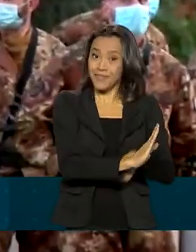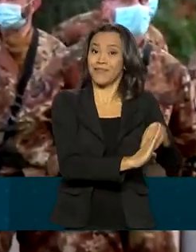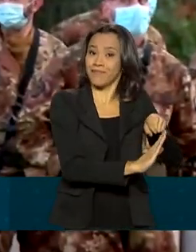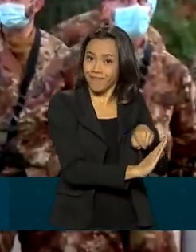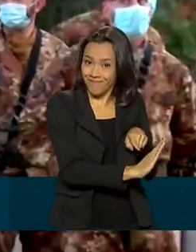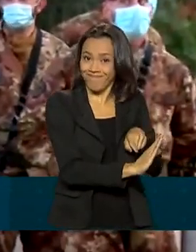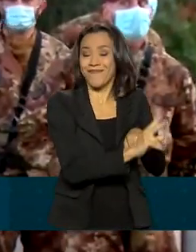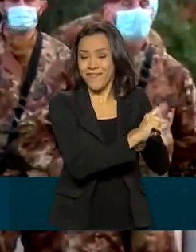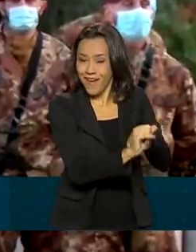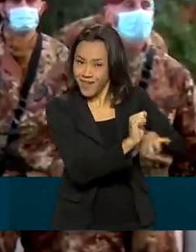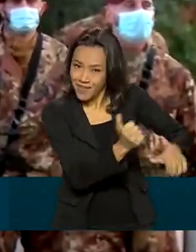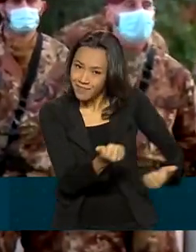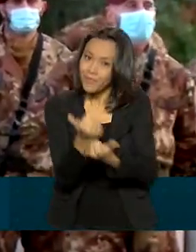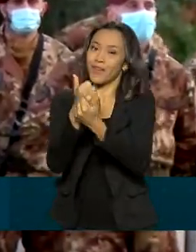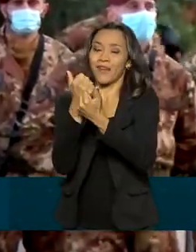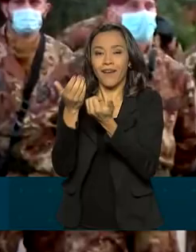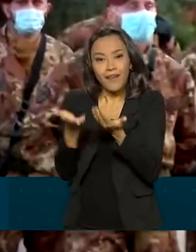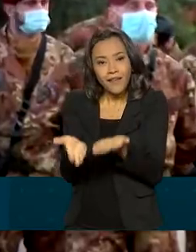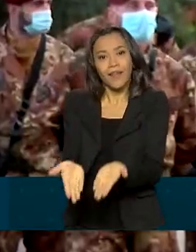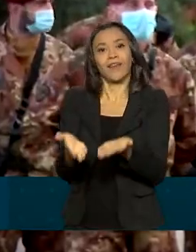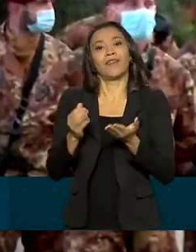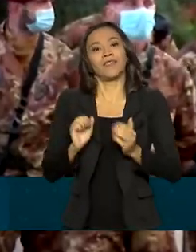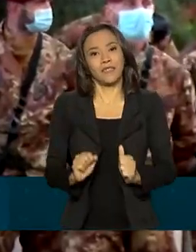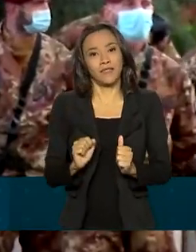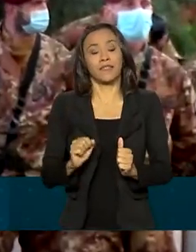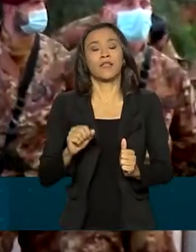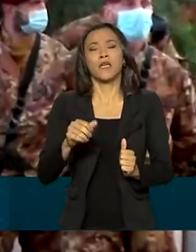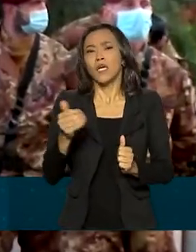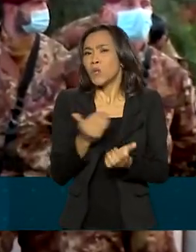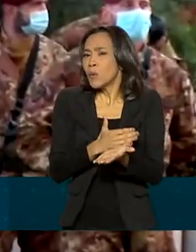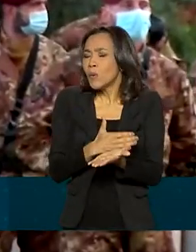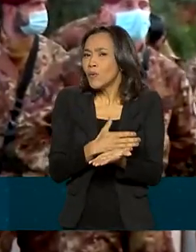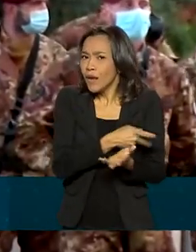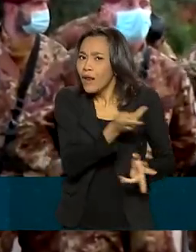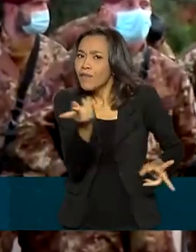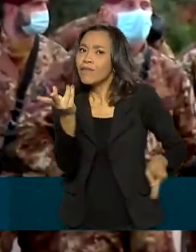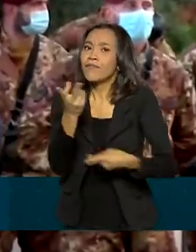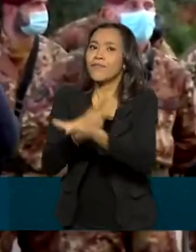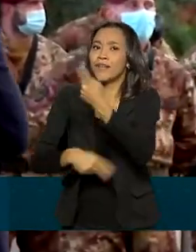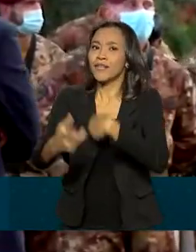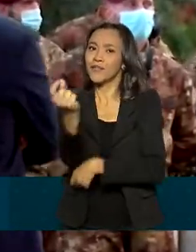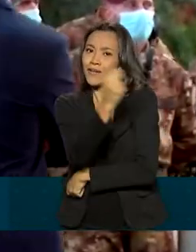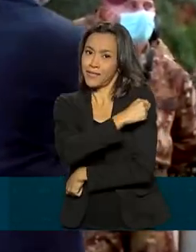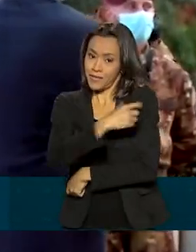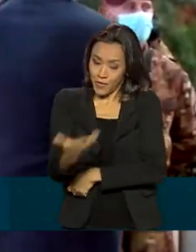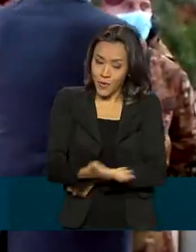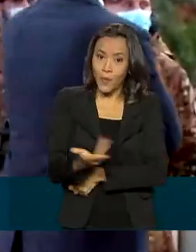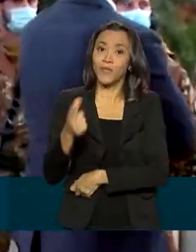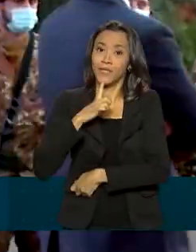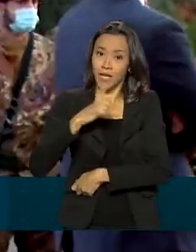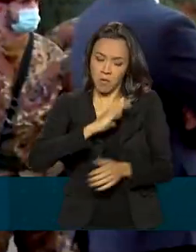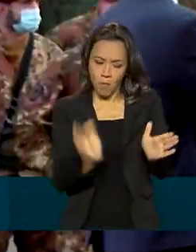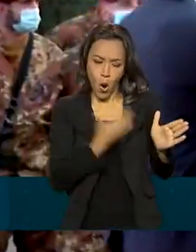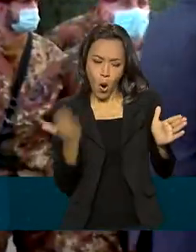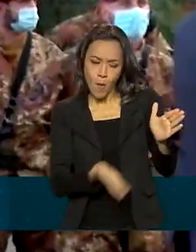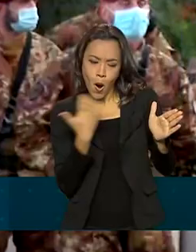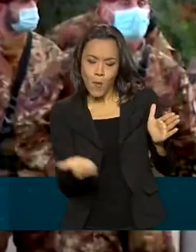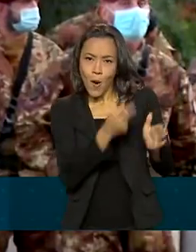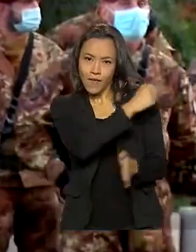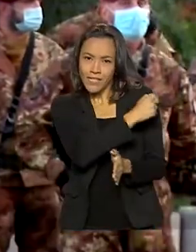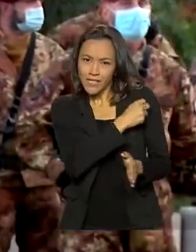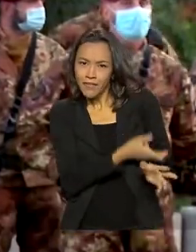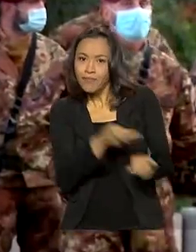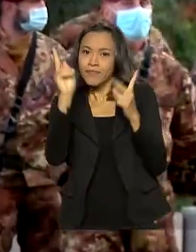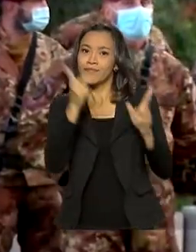nessa ação, deve participar no início, importador de vacina. E hoje nós já temos capacidade de produção e nós vamos